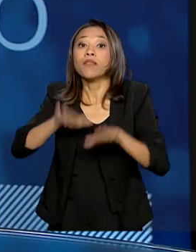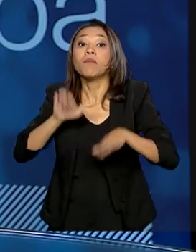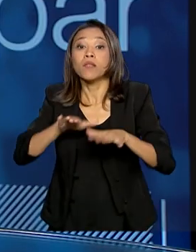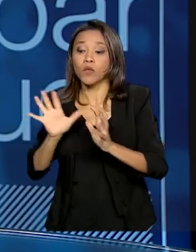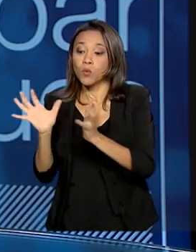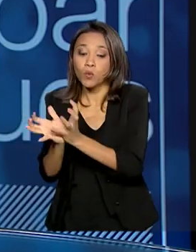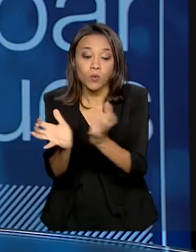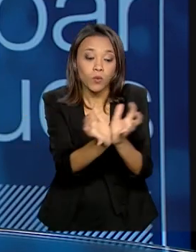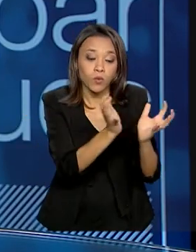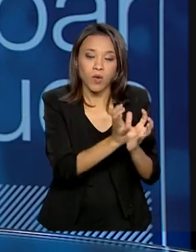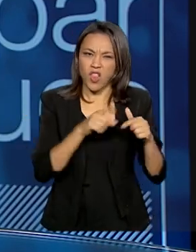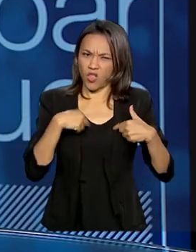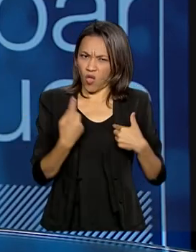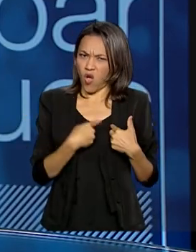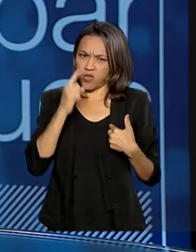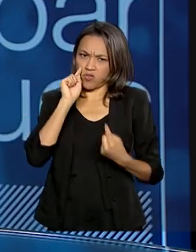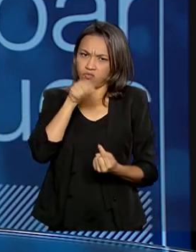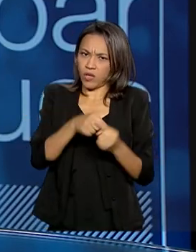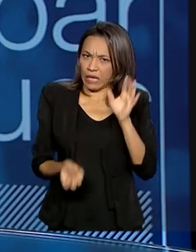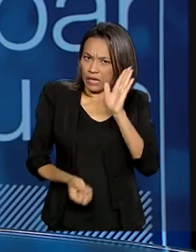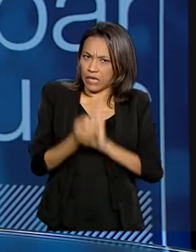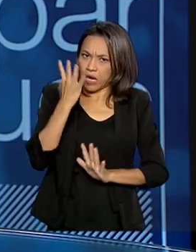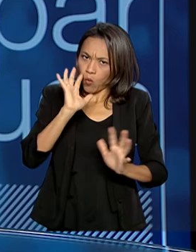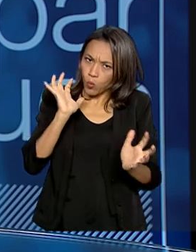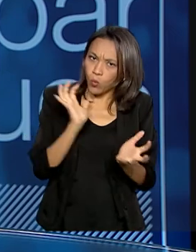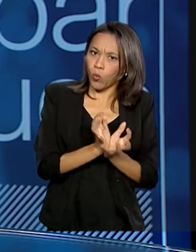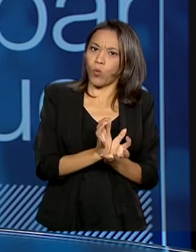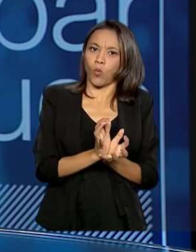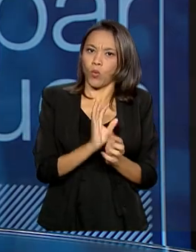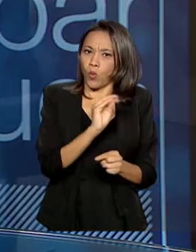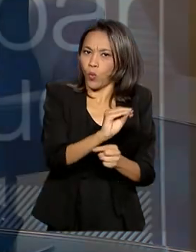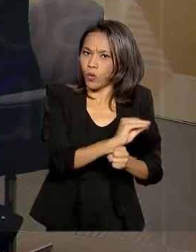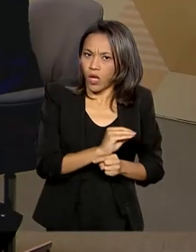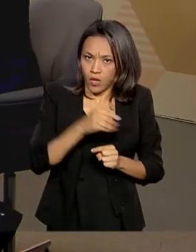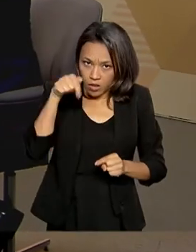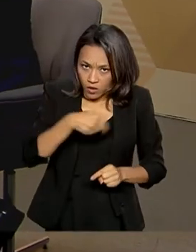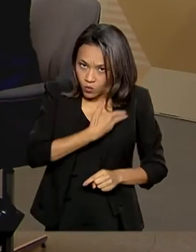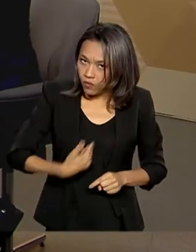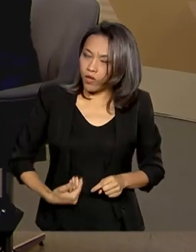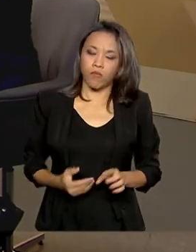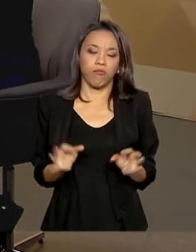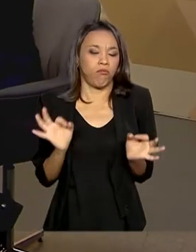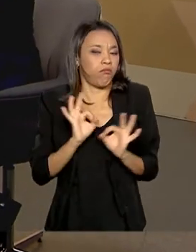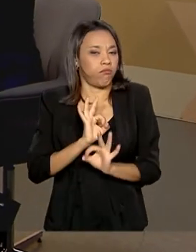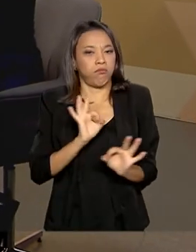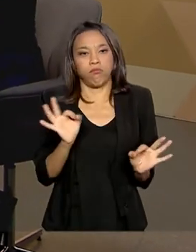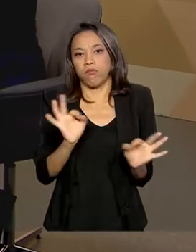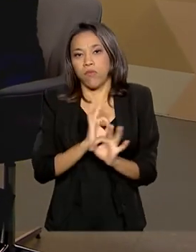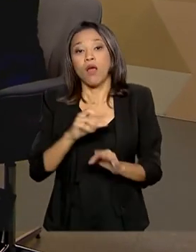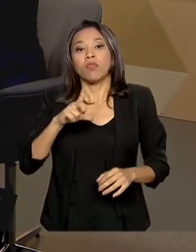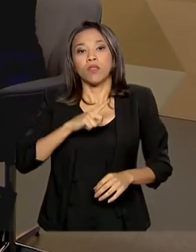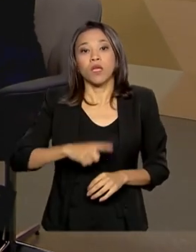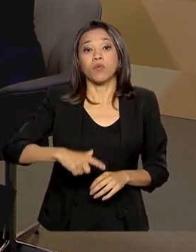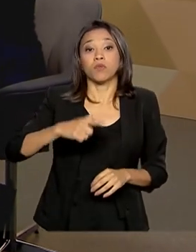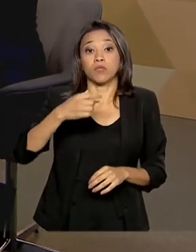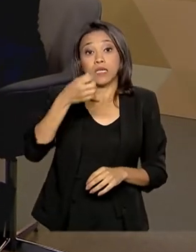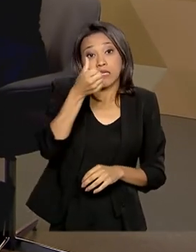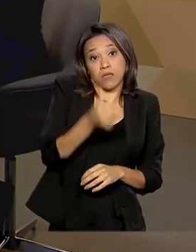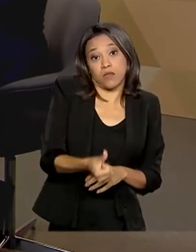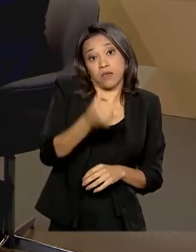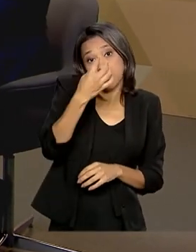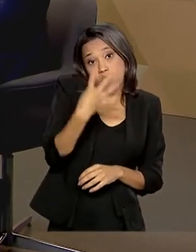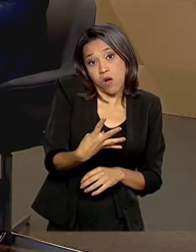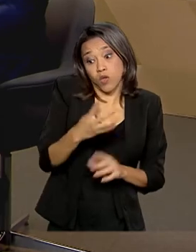intenção de criar nenhuma unidade de conservação durante esse governo. Nós temos 64 áreas